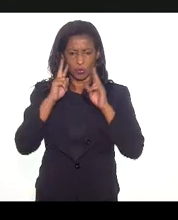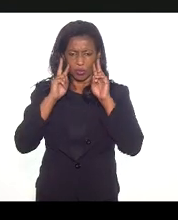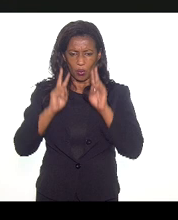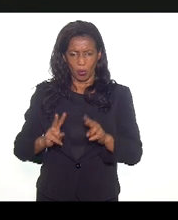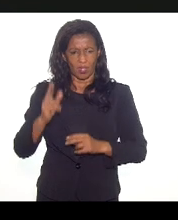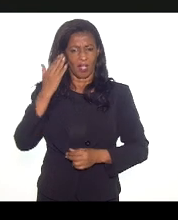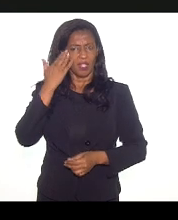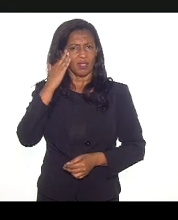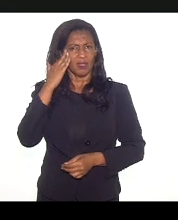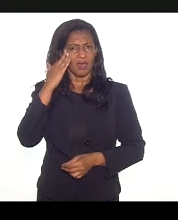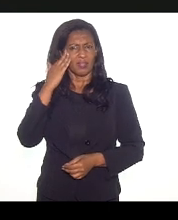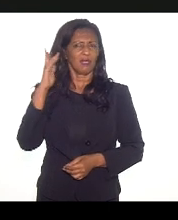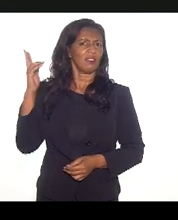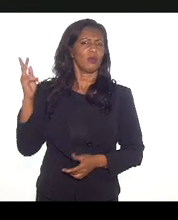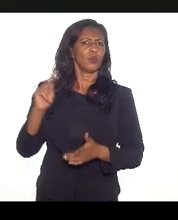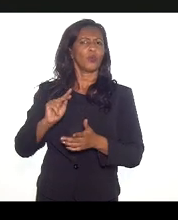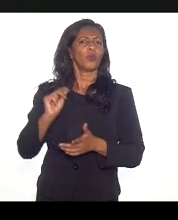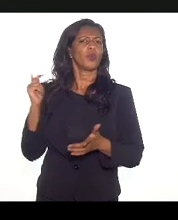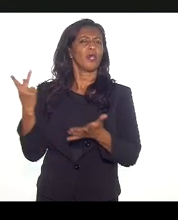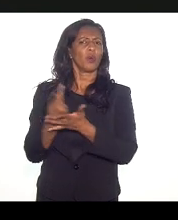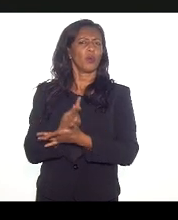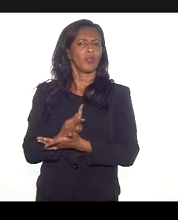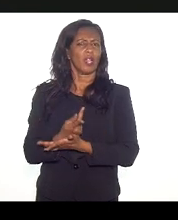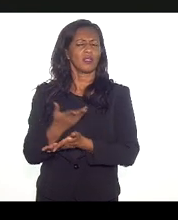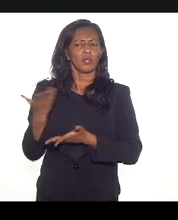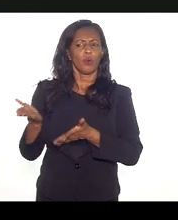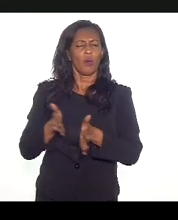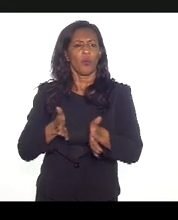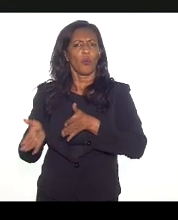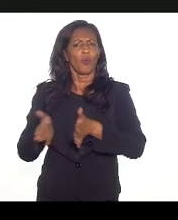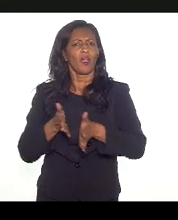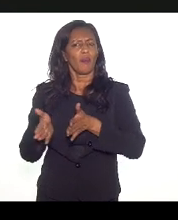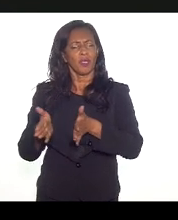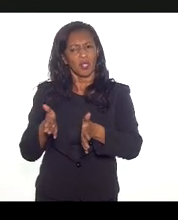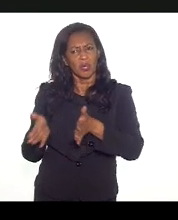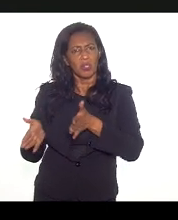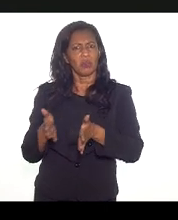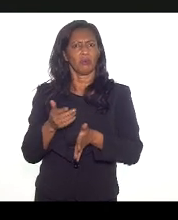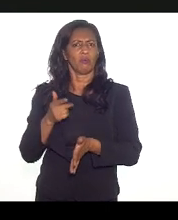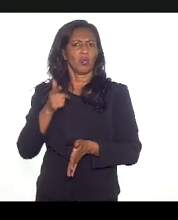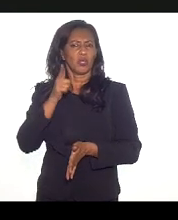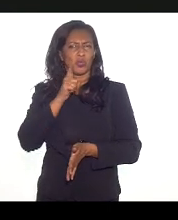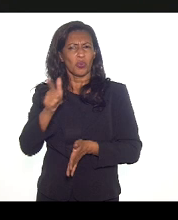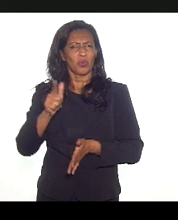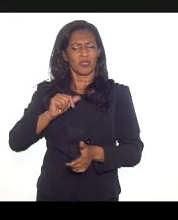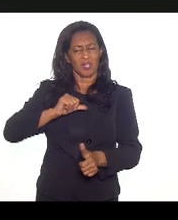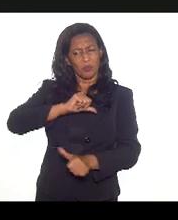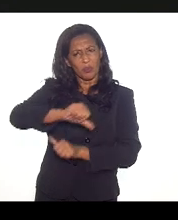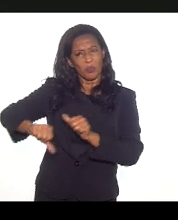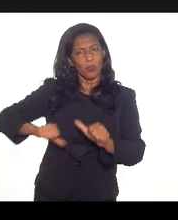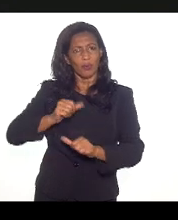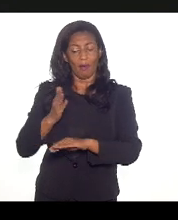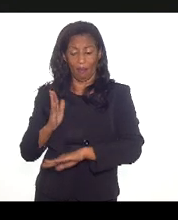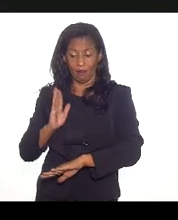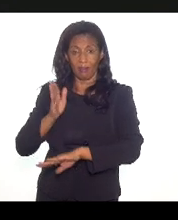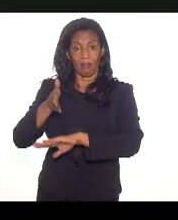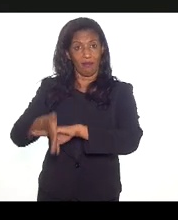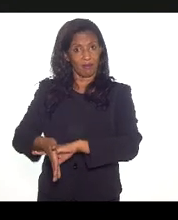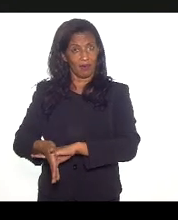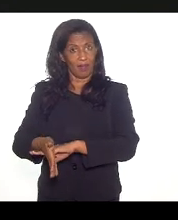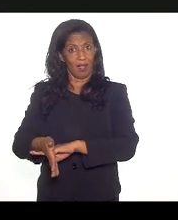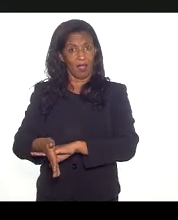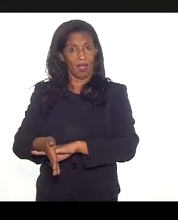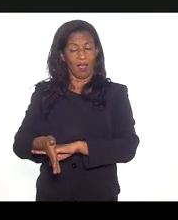entender essa história e quais são as alternativas para a gente sair desse longo ciclo vicioso e entrar num ciclo